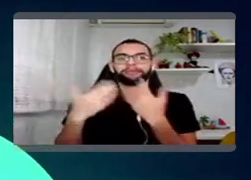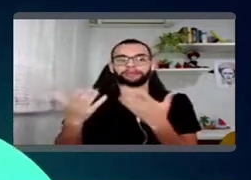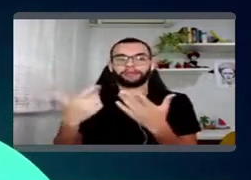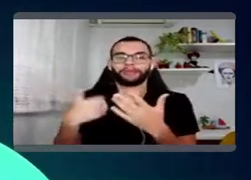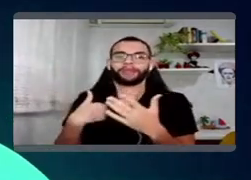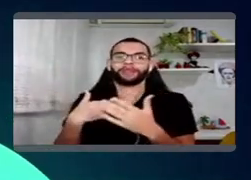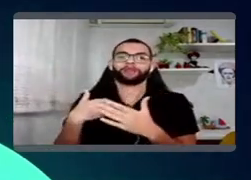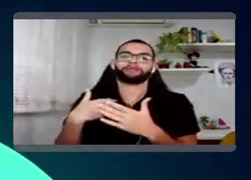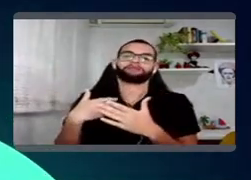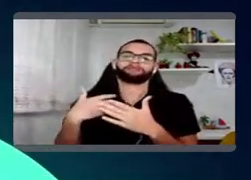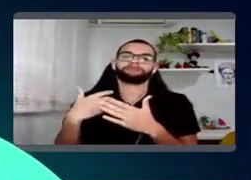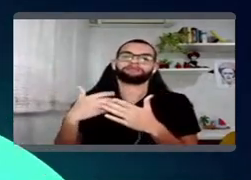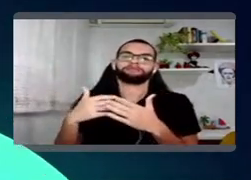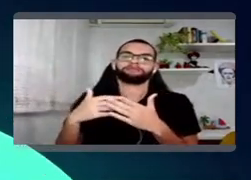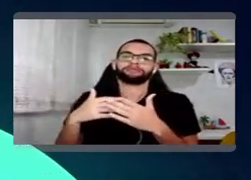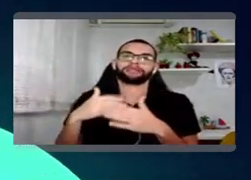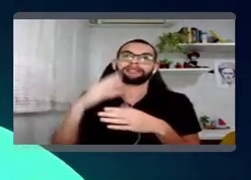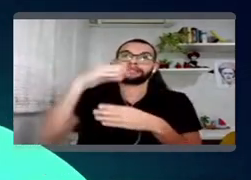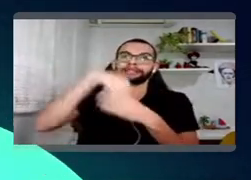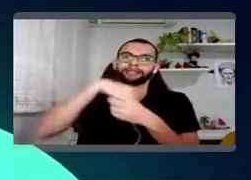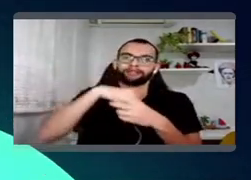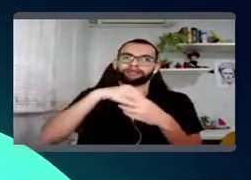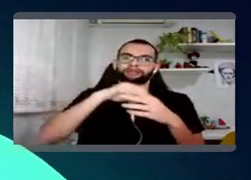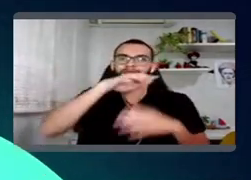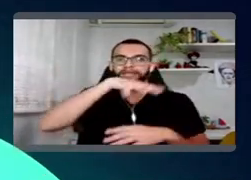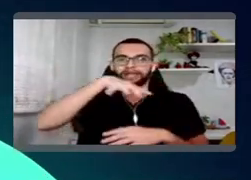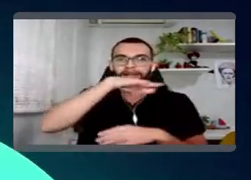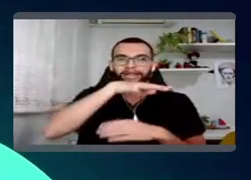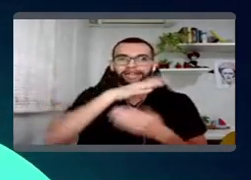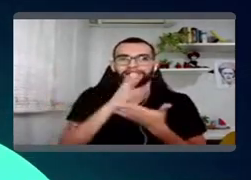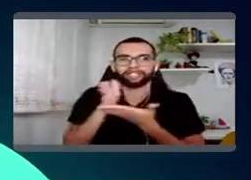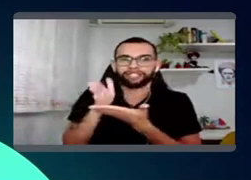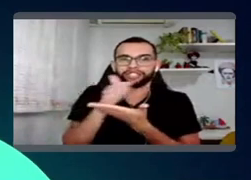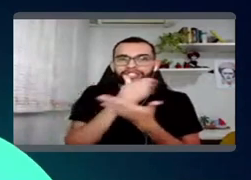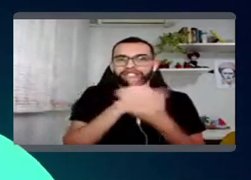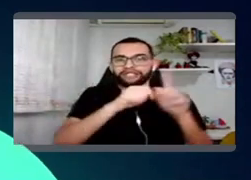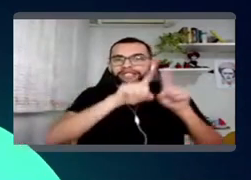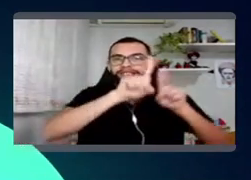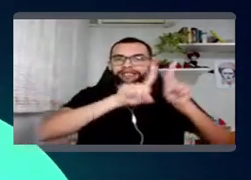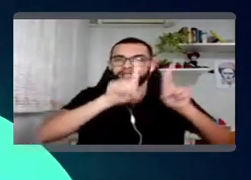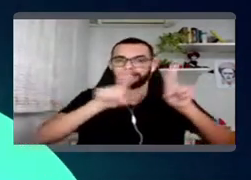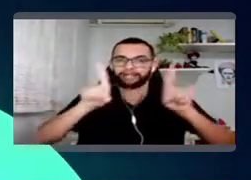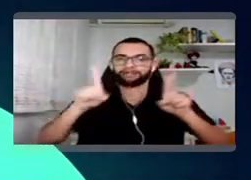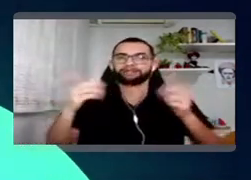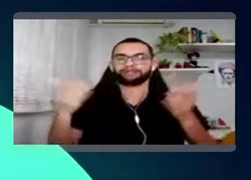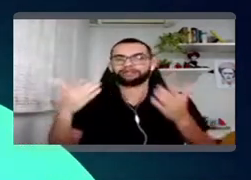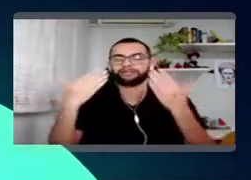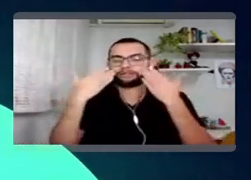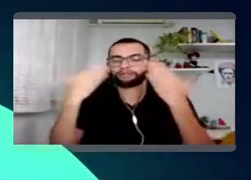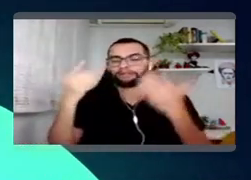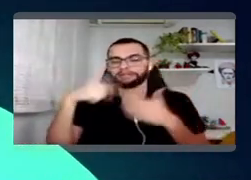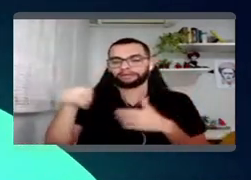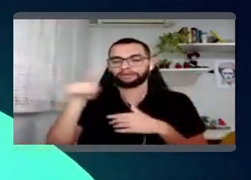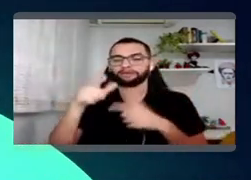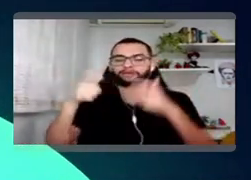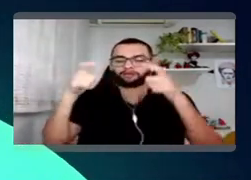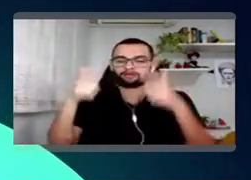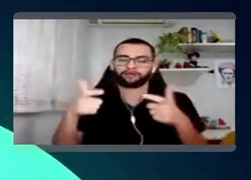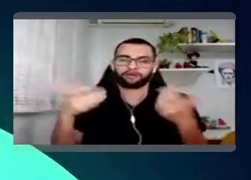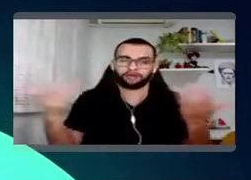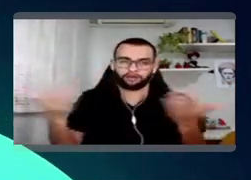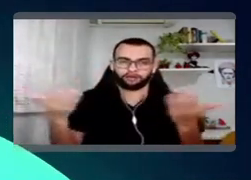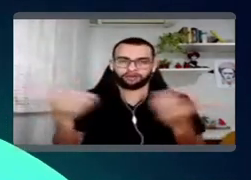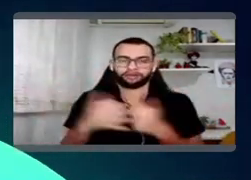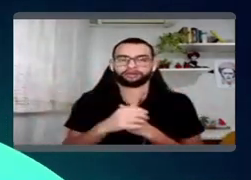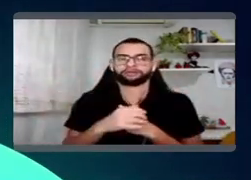dentro do universo de dados, né? Que é o que eu quero trazer para vocês aí um pouquinho desse universo e de onde eu me situo aqui